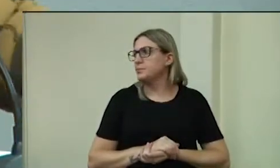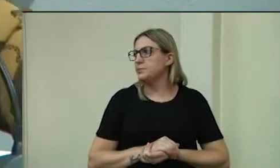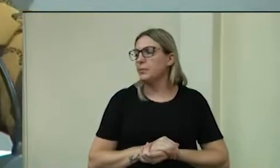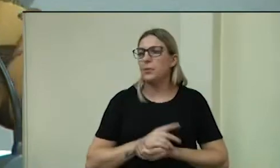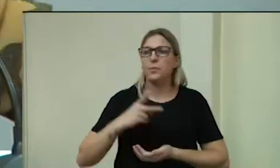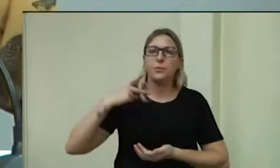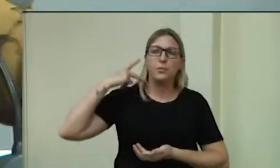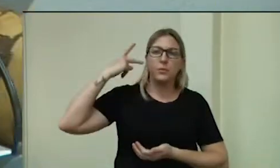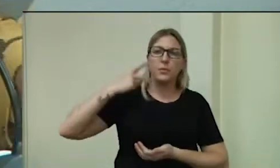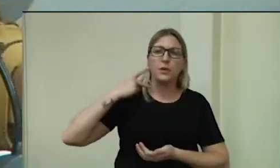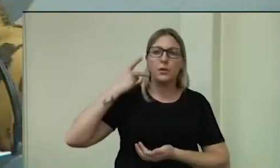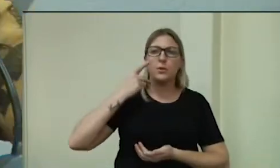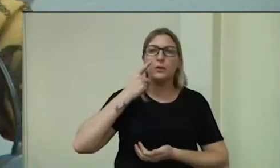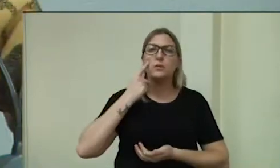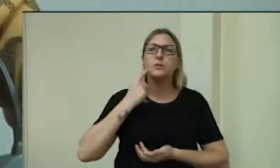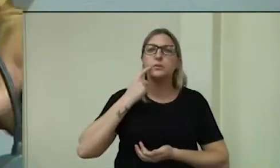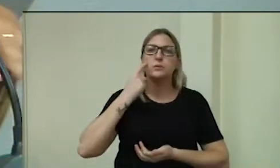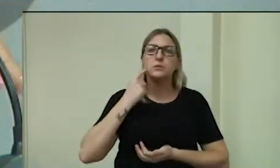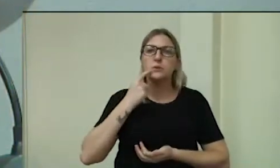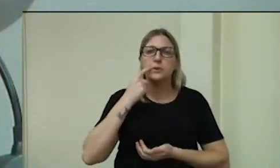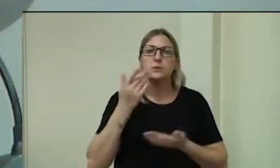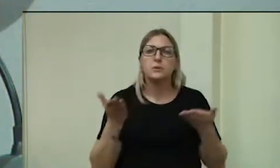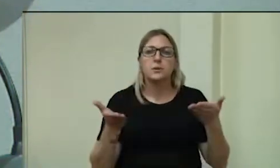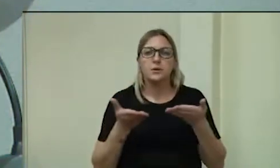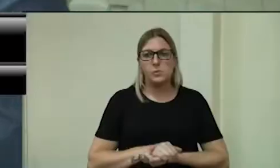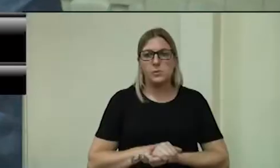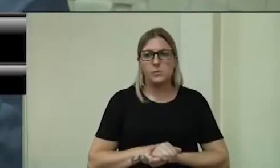Vereadora Sandra, então, com a palavra.